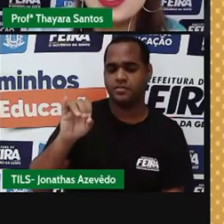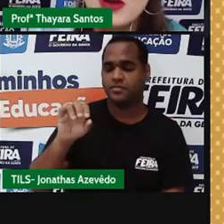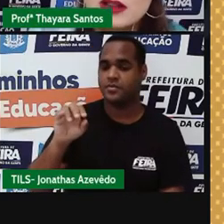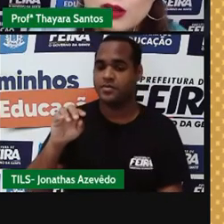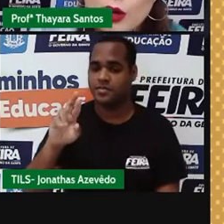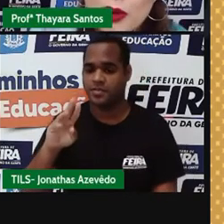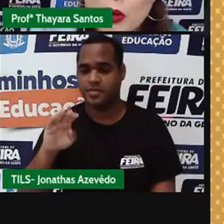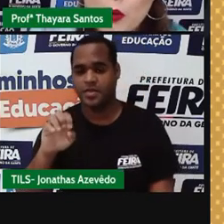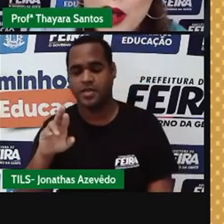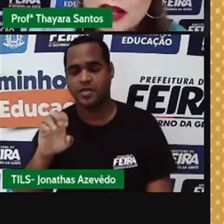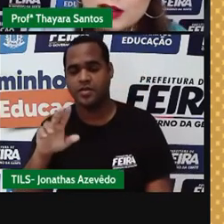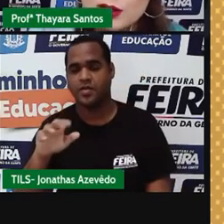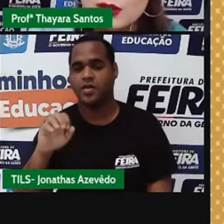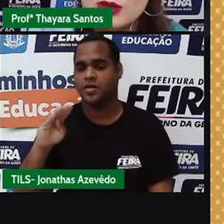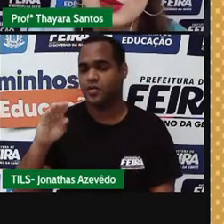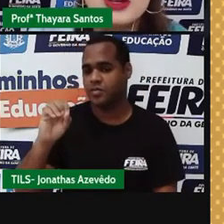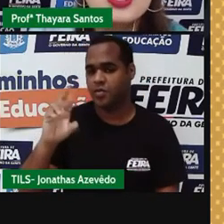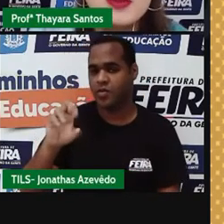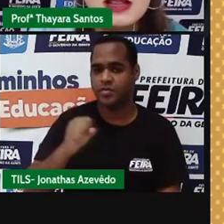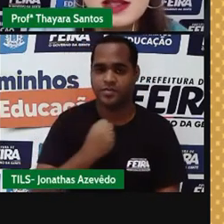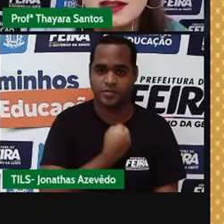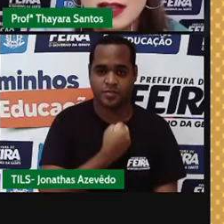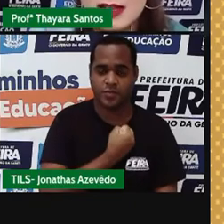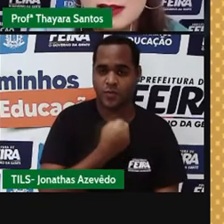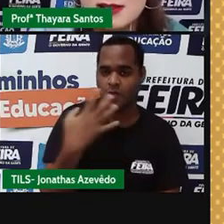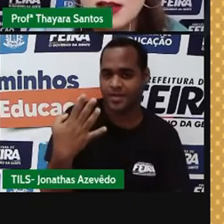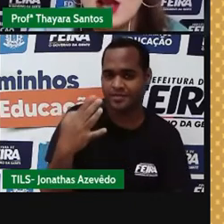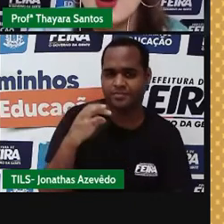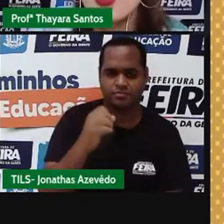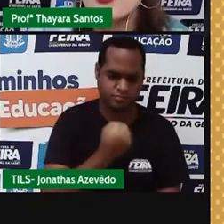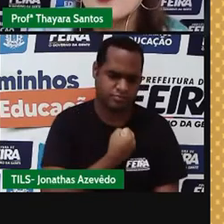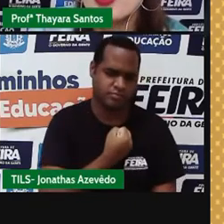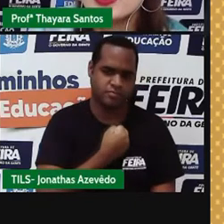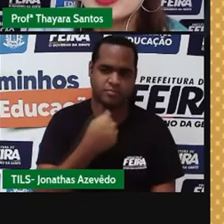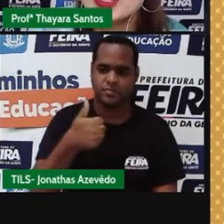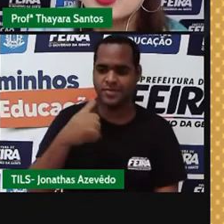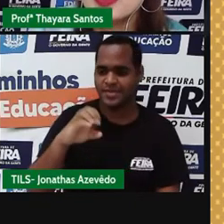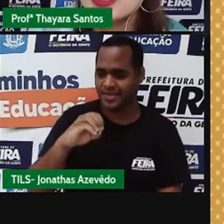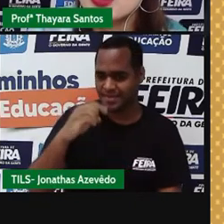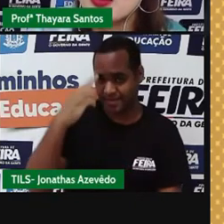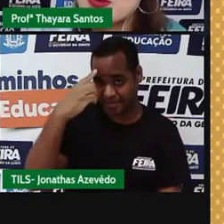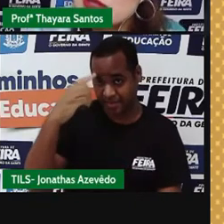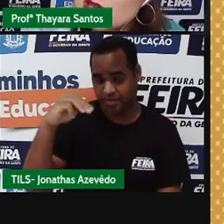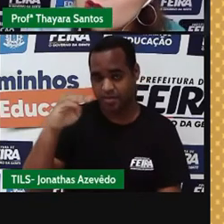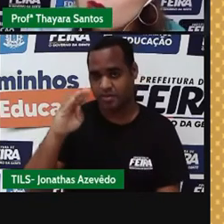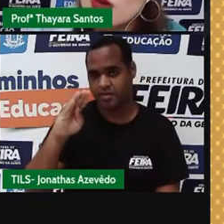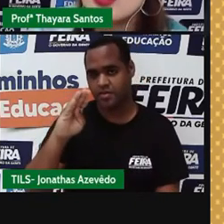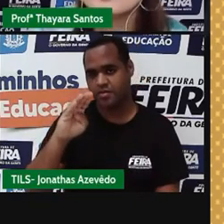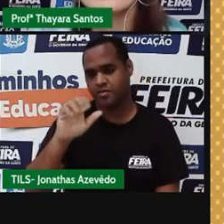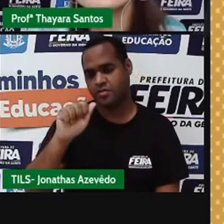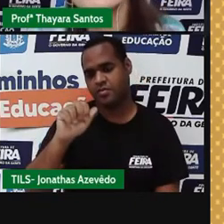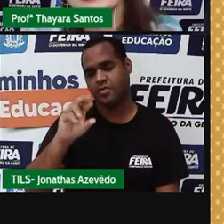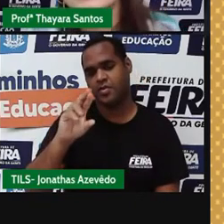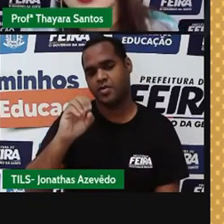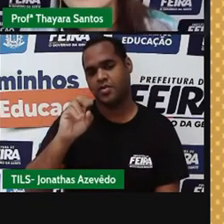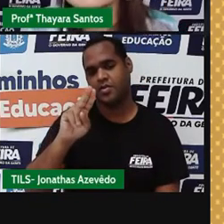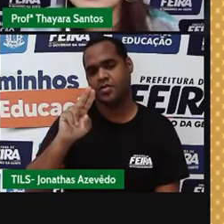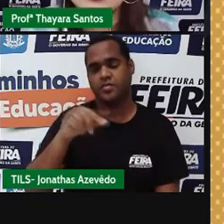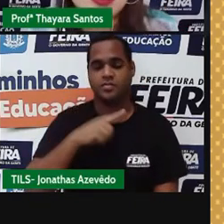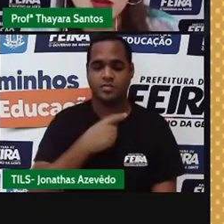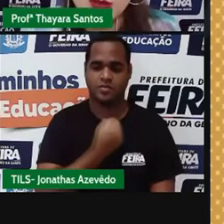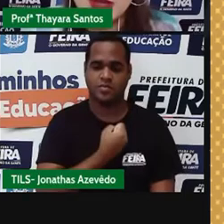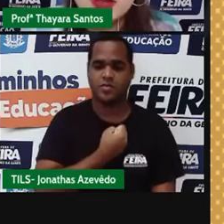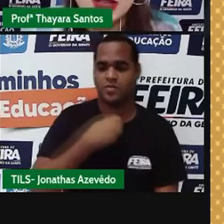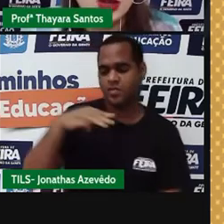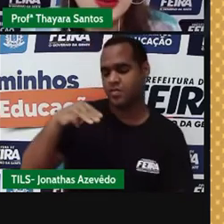número atômico 4, número de massa 10. O boro tem número atômico 5, número de massa 11.